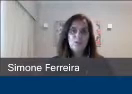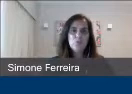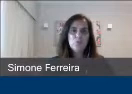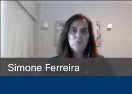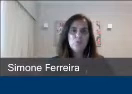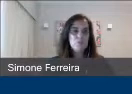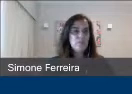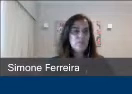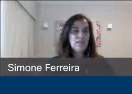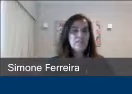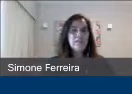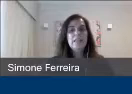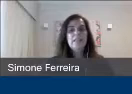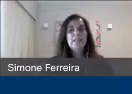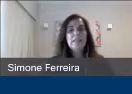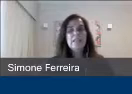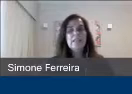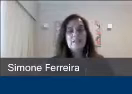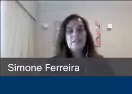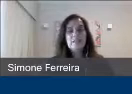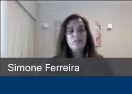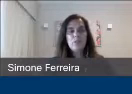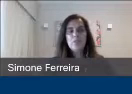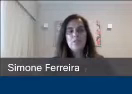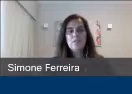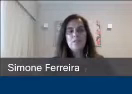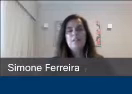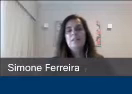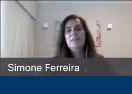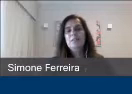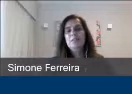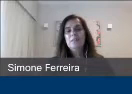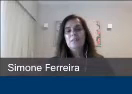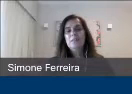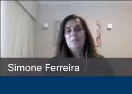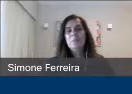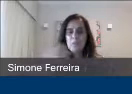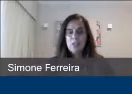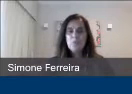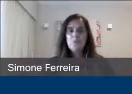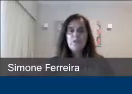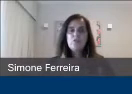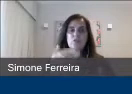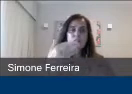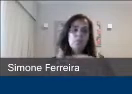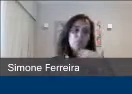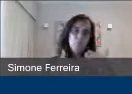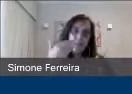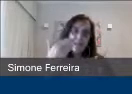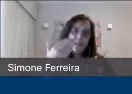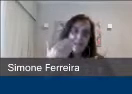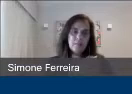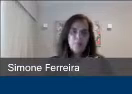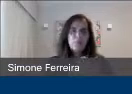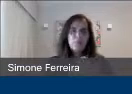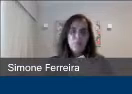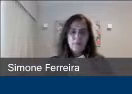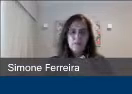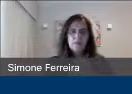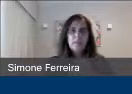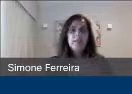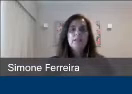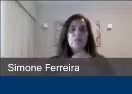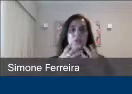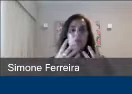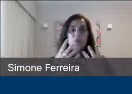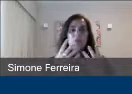diretores de admissão das universidades, que trazem sempre informações para a gente, para que a gente possa multiplicar essas informações para